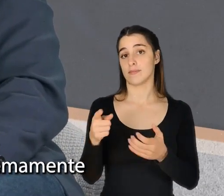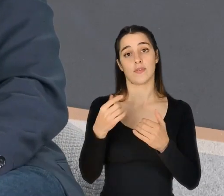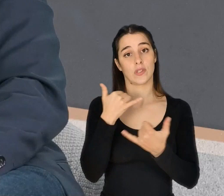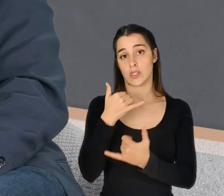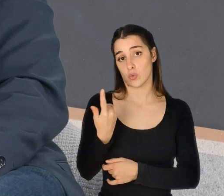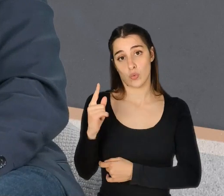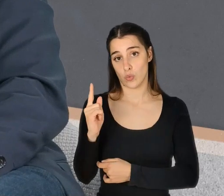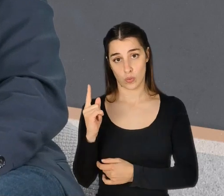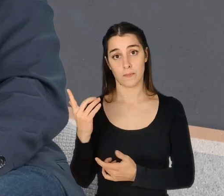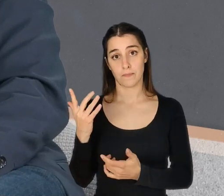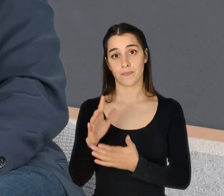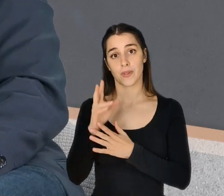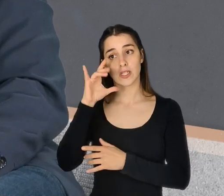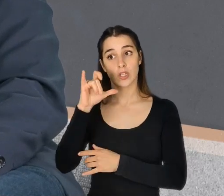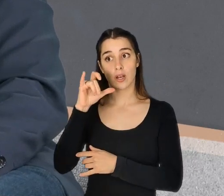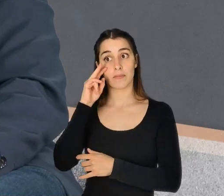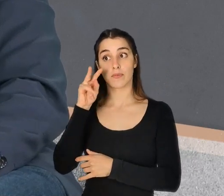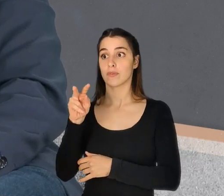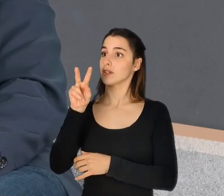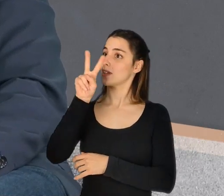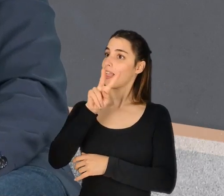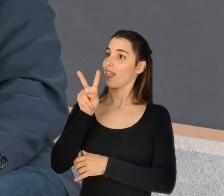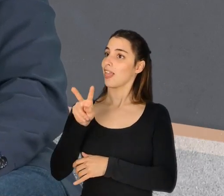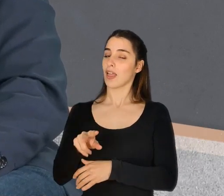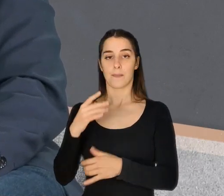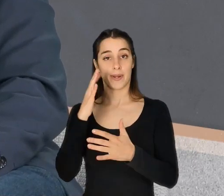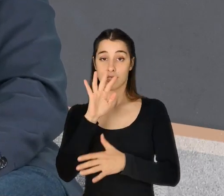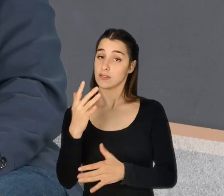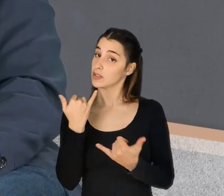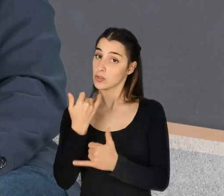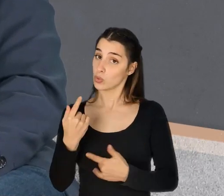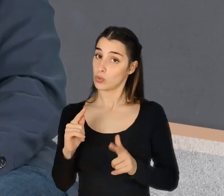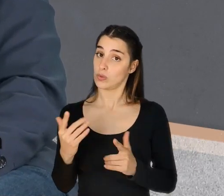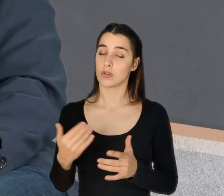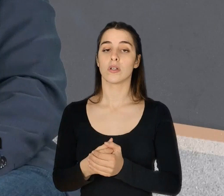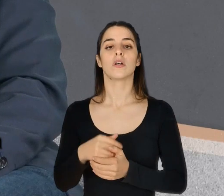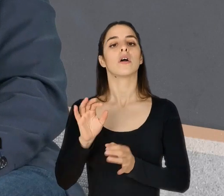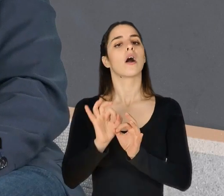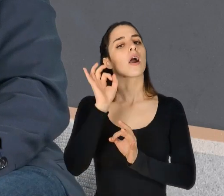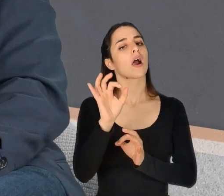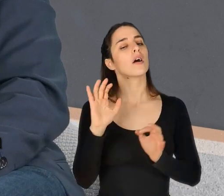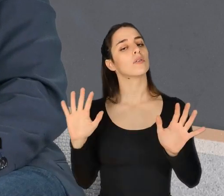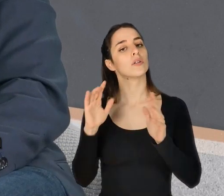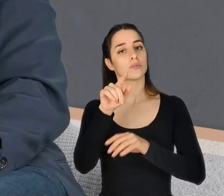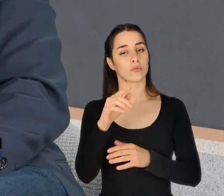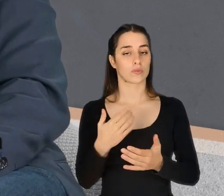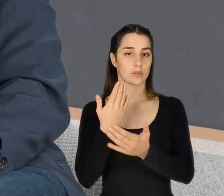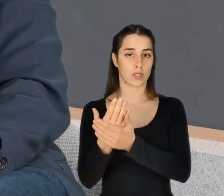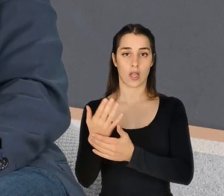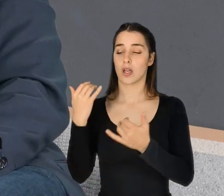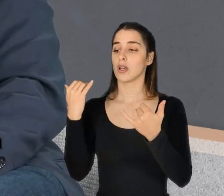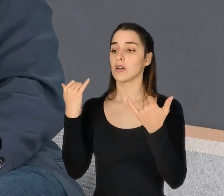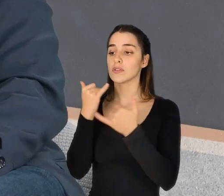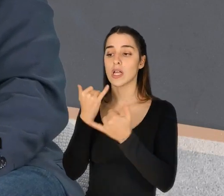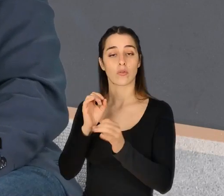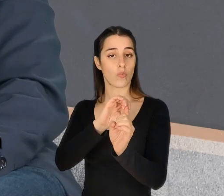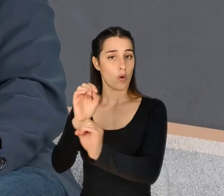estão extremamente infelizes e vais ao Instagram e parece tudo família feliz. que conselho darias a uma pessoa que é